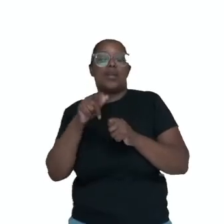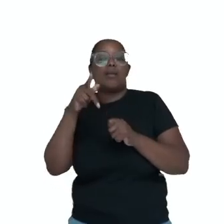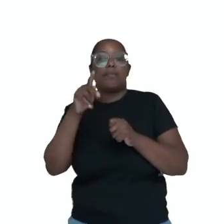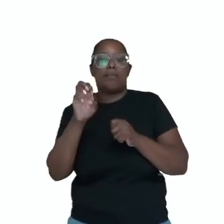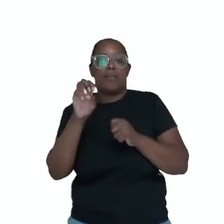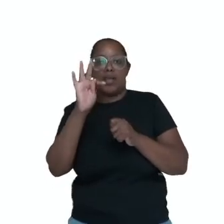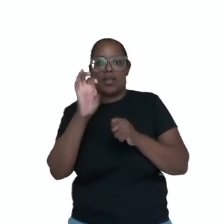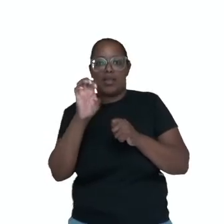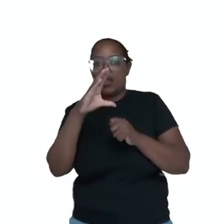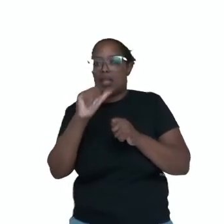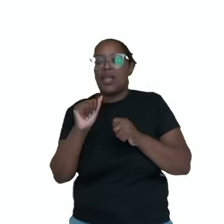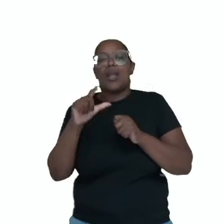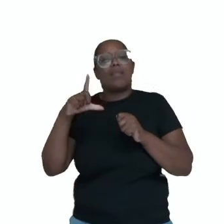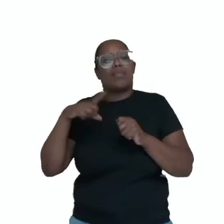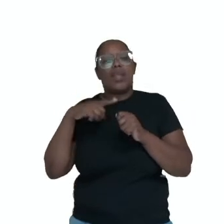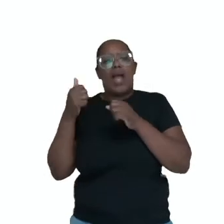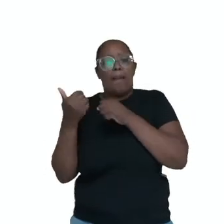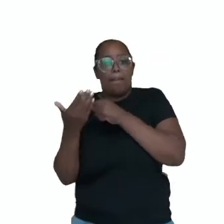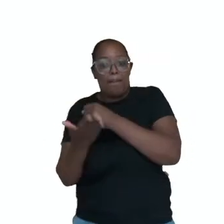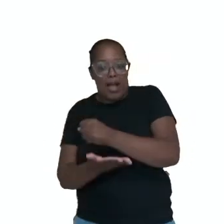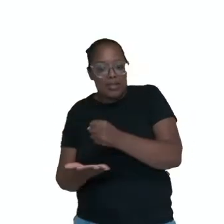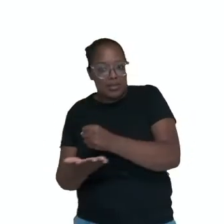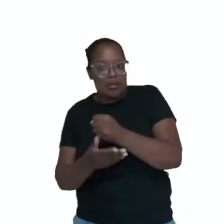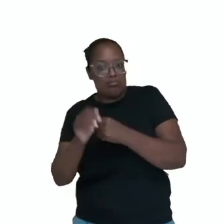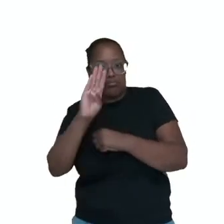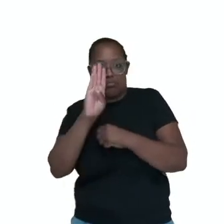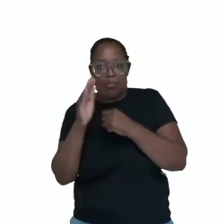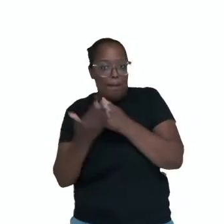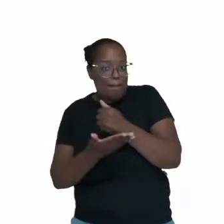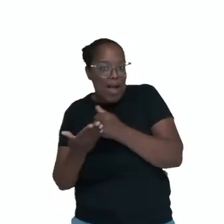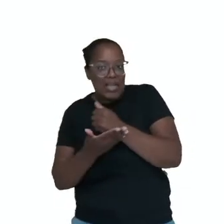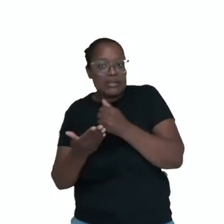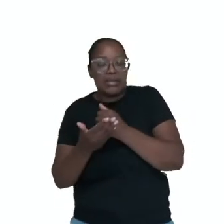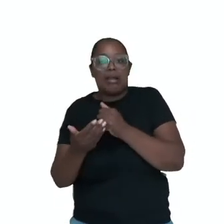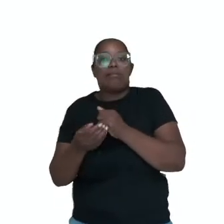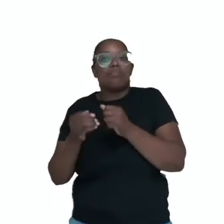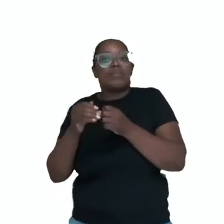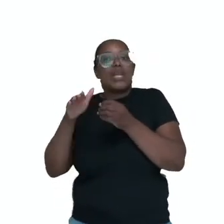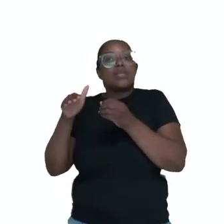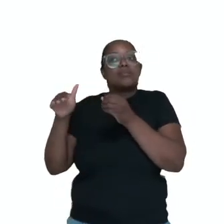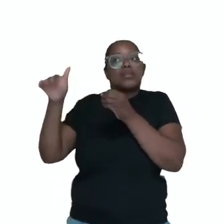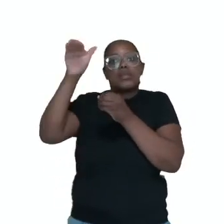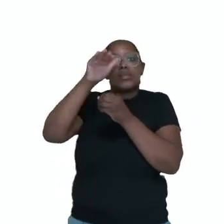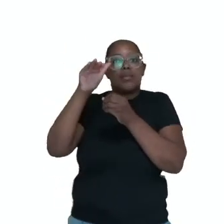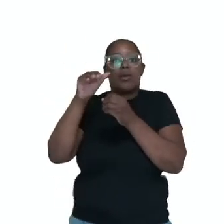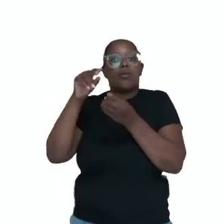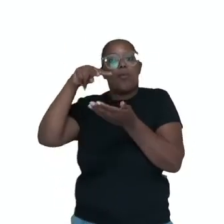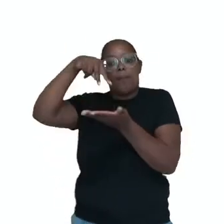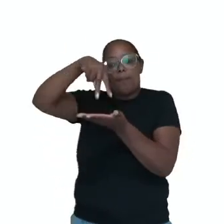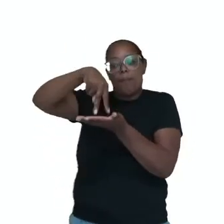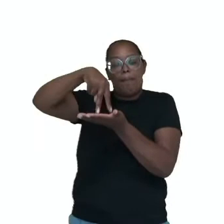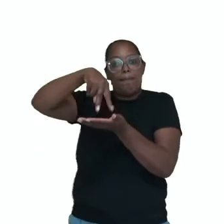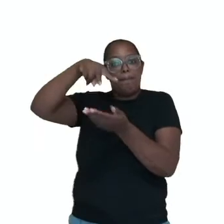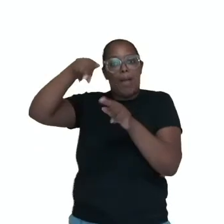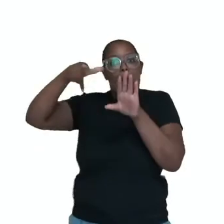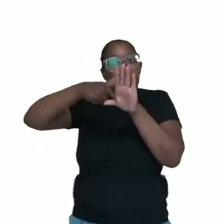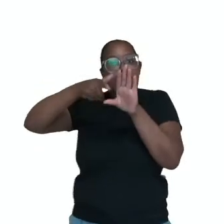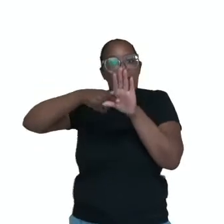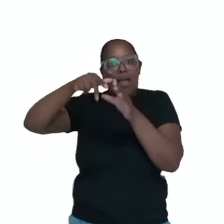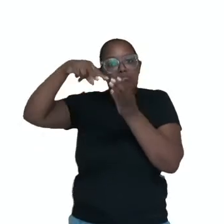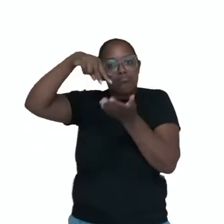Então nós temos a batida básica, né? Na parte de cima com os dois pés no chão, a batida